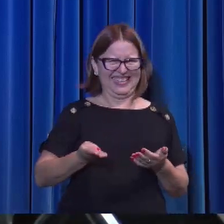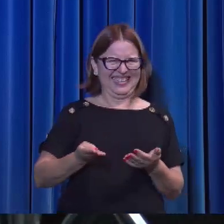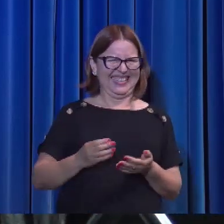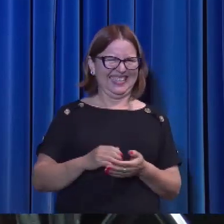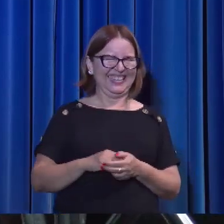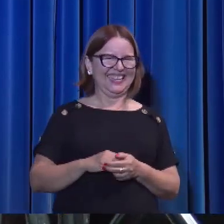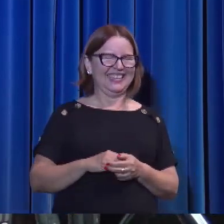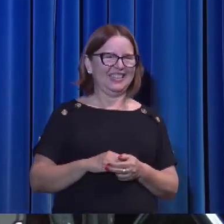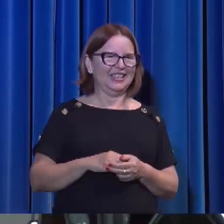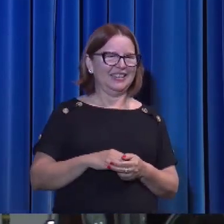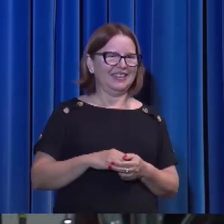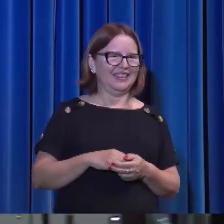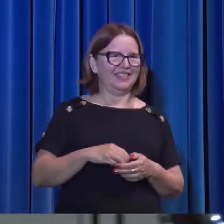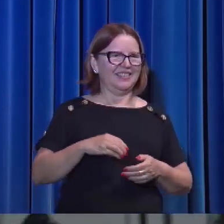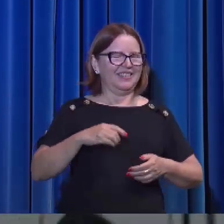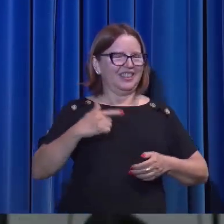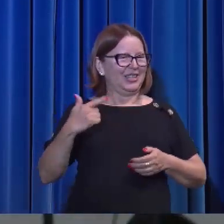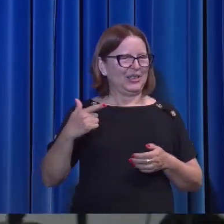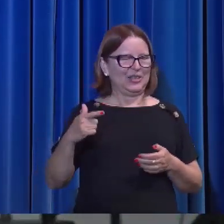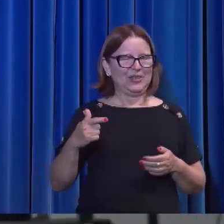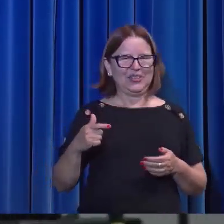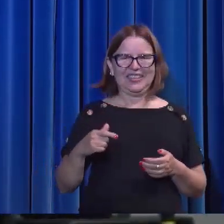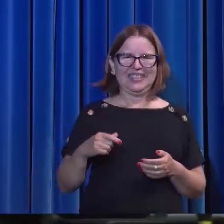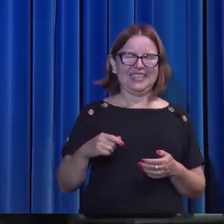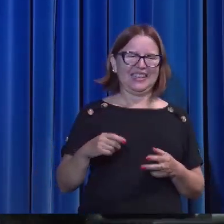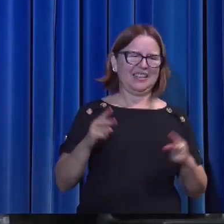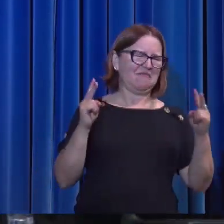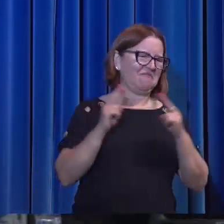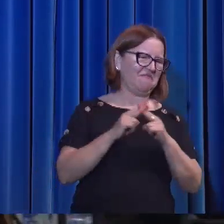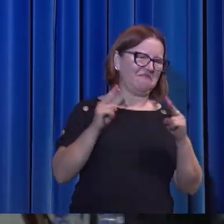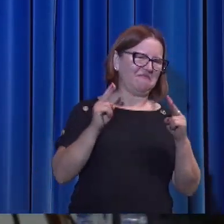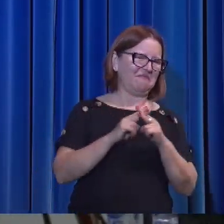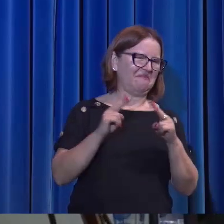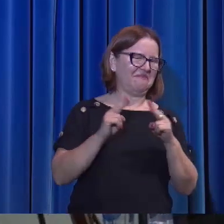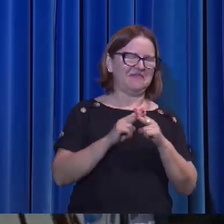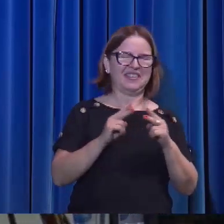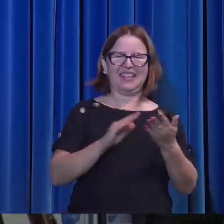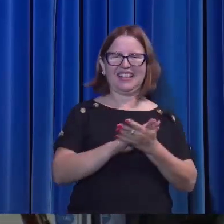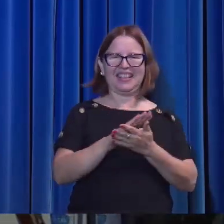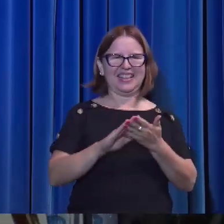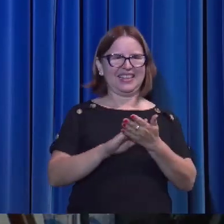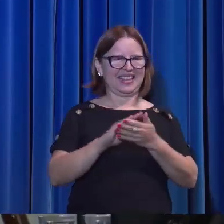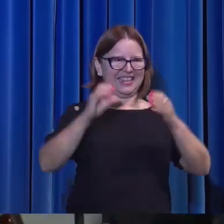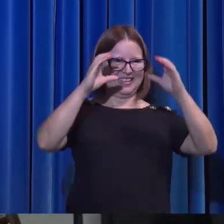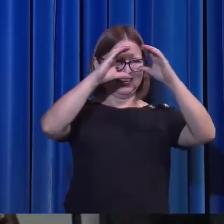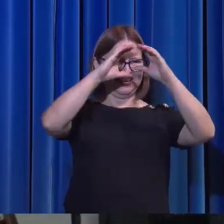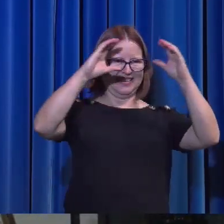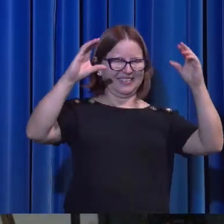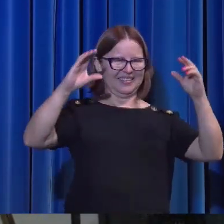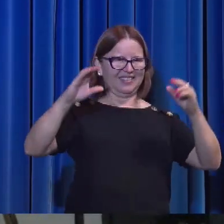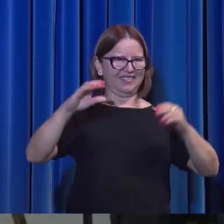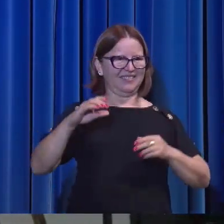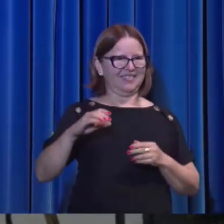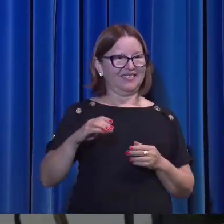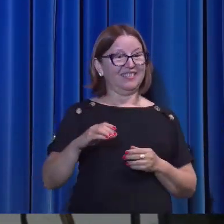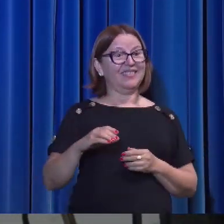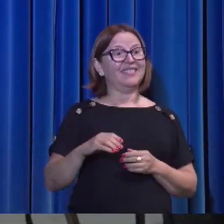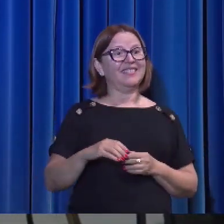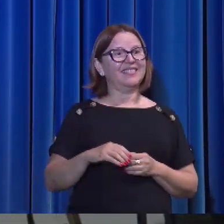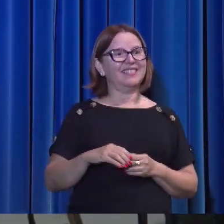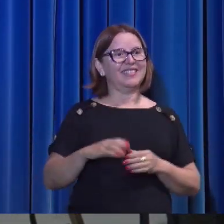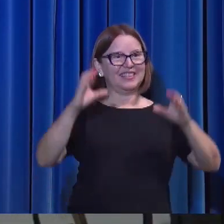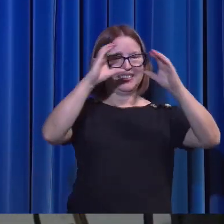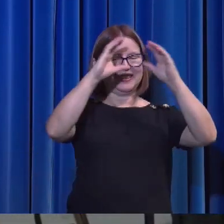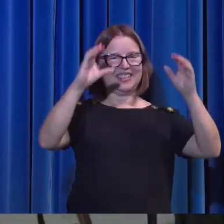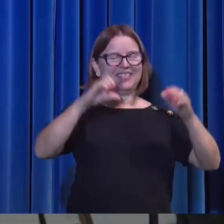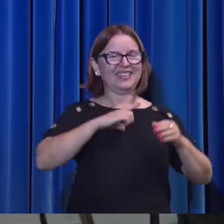Não tem, não tem, não tem disputa, não tem jogador, não tem, não, lá no céu não tem. Lá no céu tem um Deus